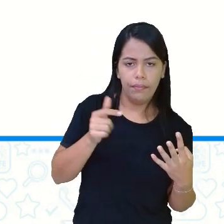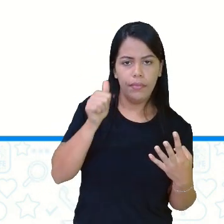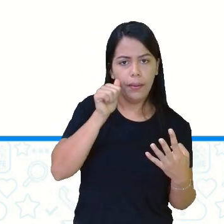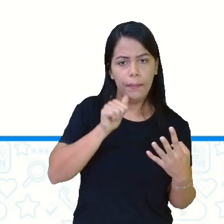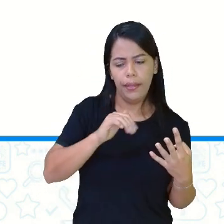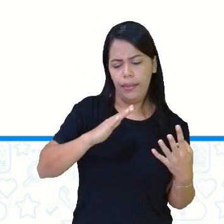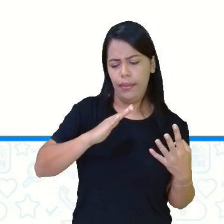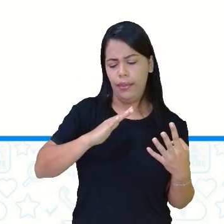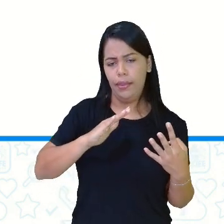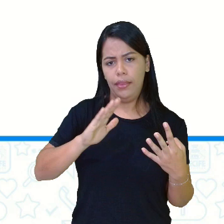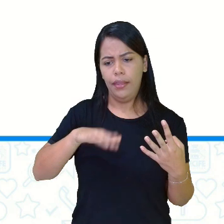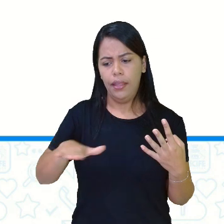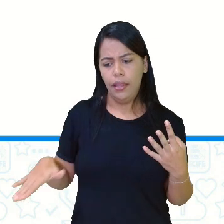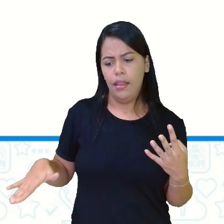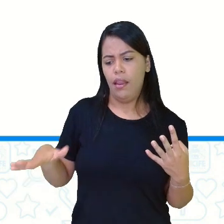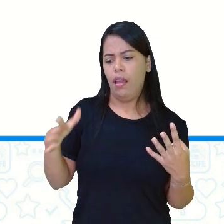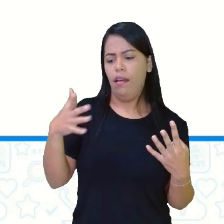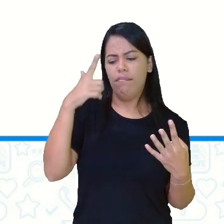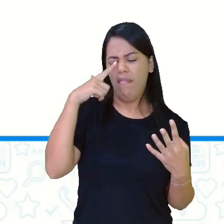querida.